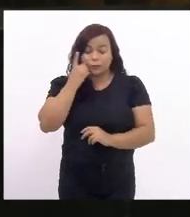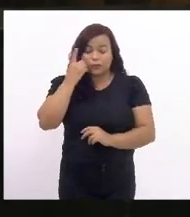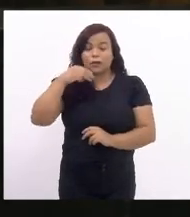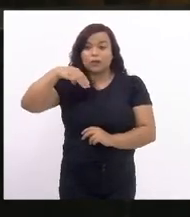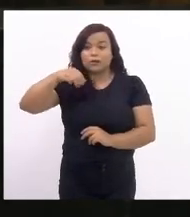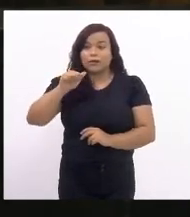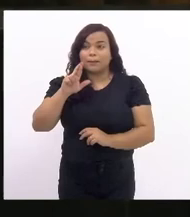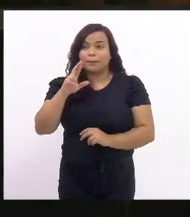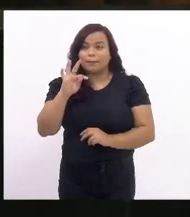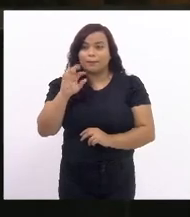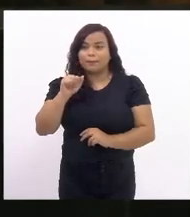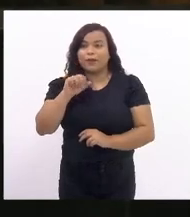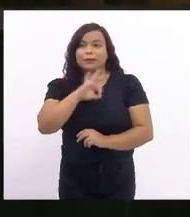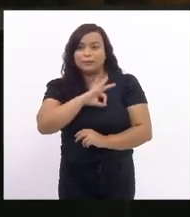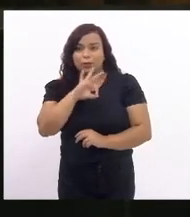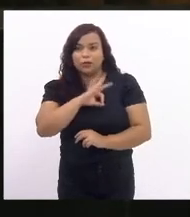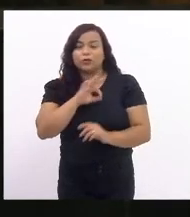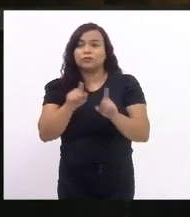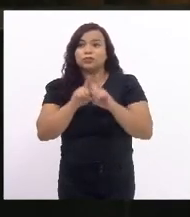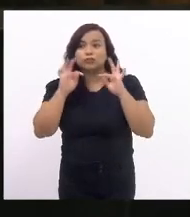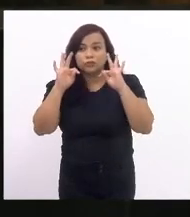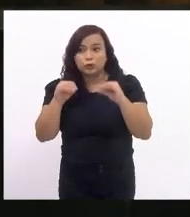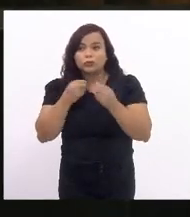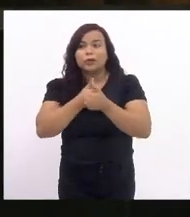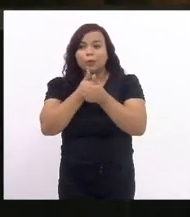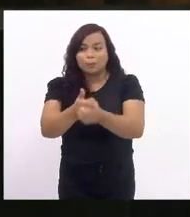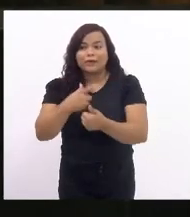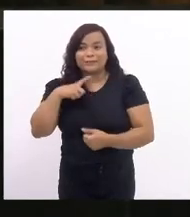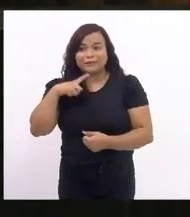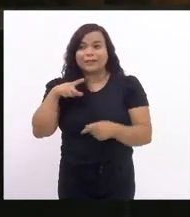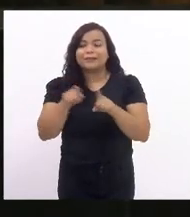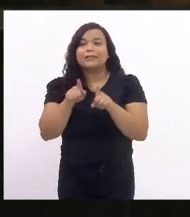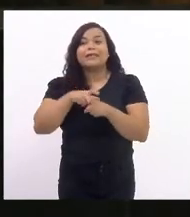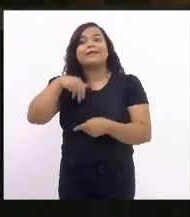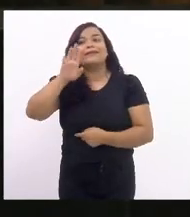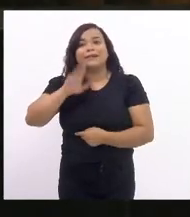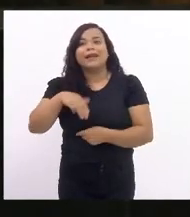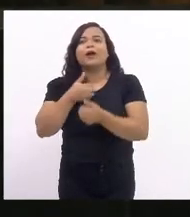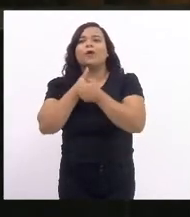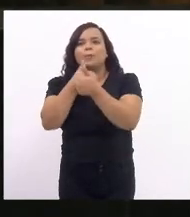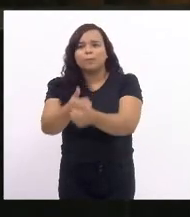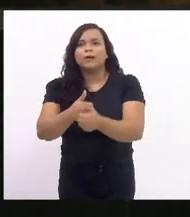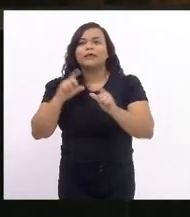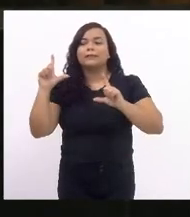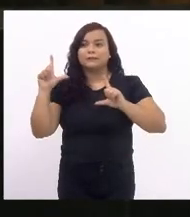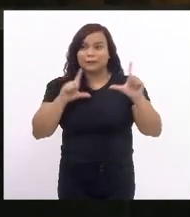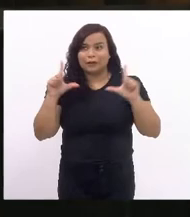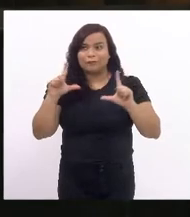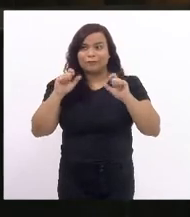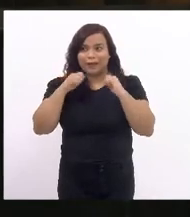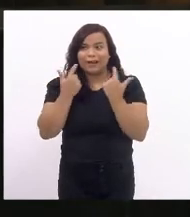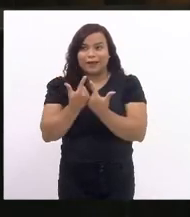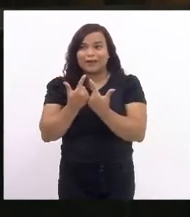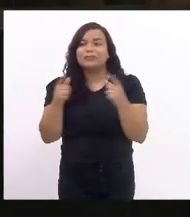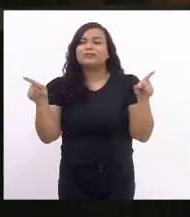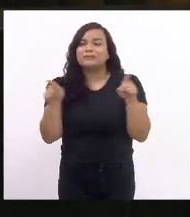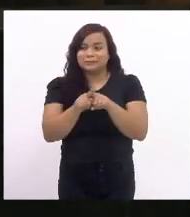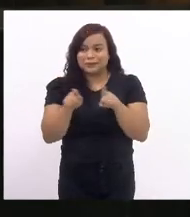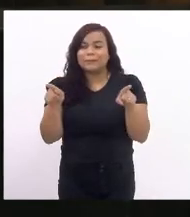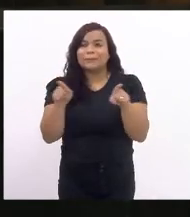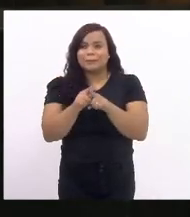os servidores que estão aqui acompanhando, a quem nos acompanha através da TV Alerj e que também